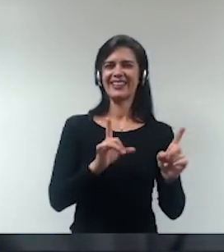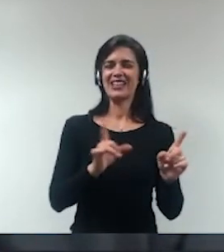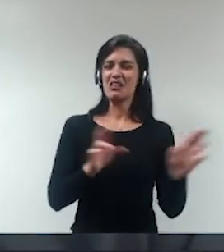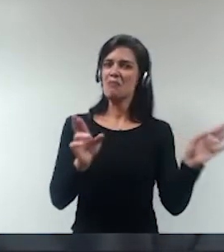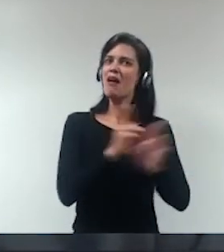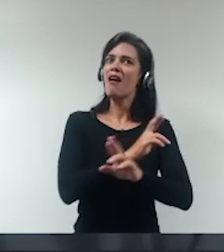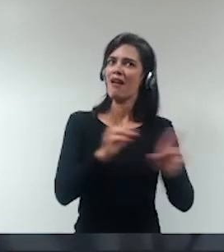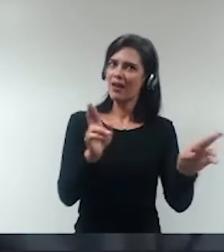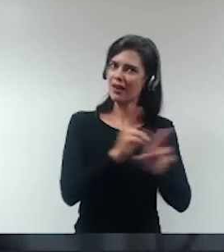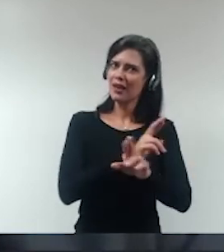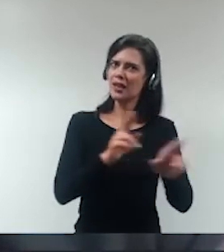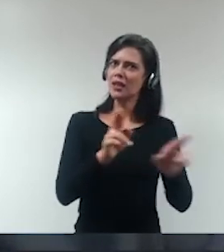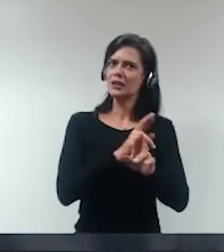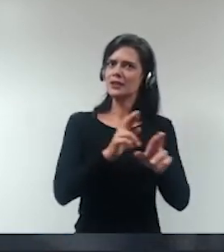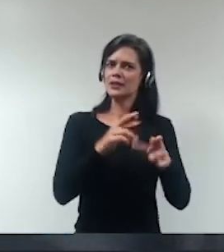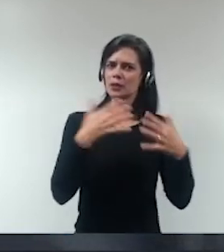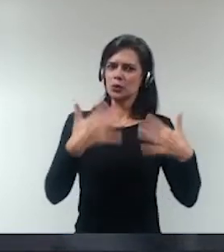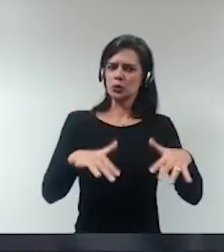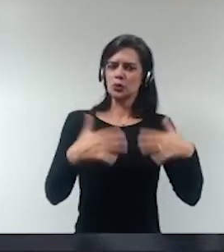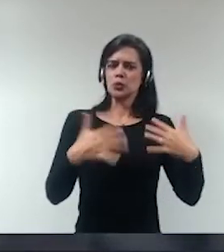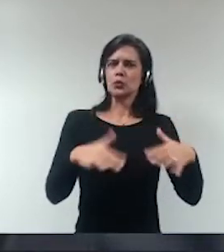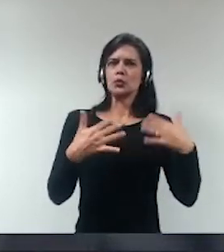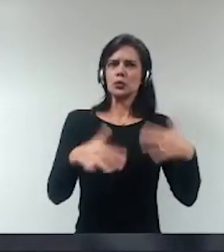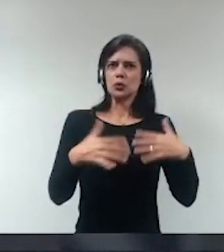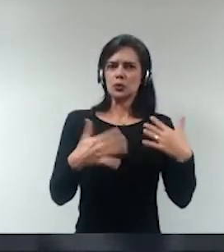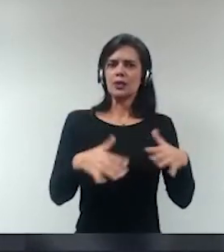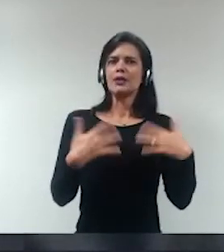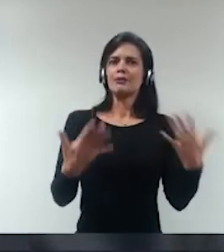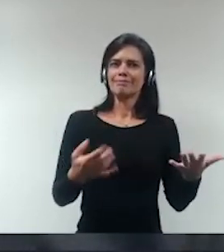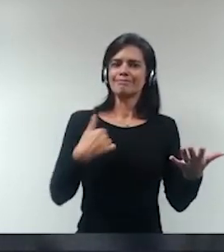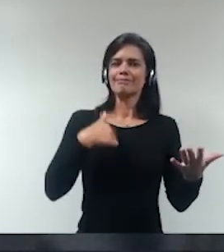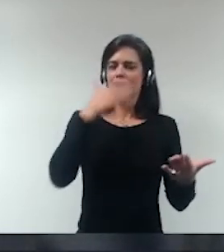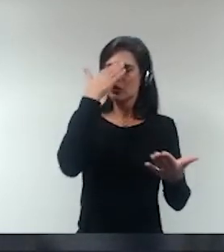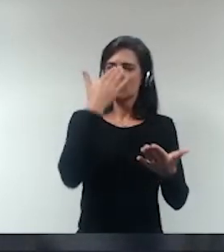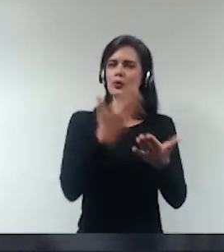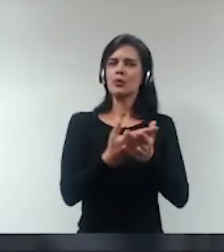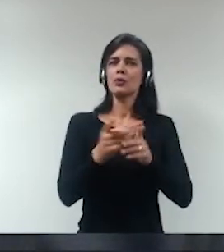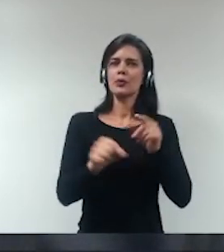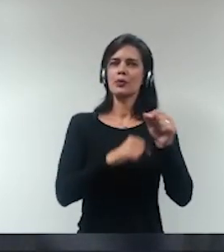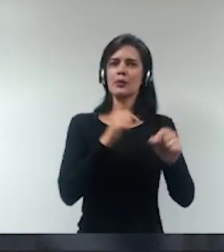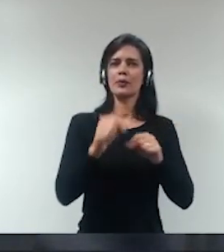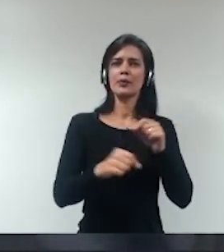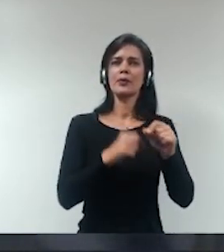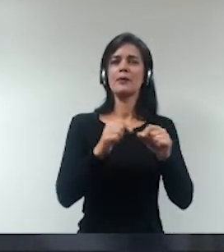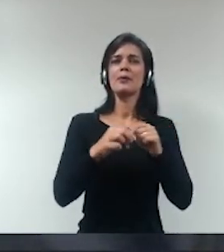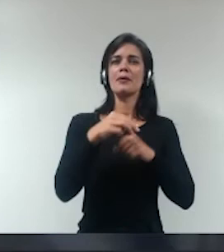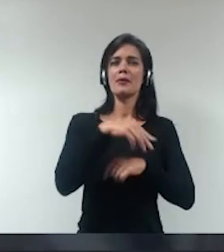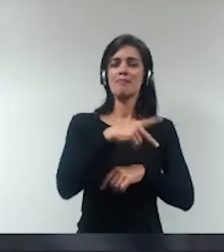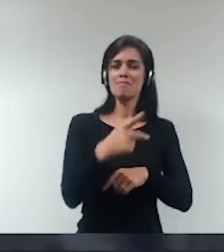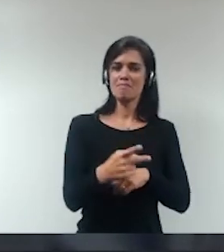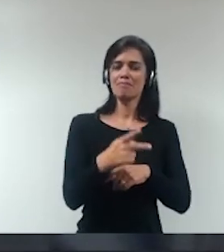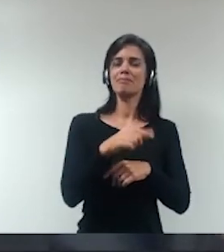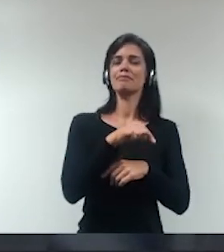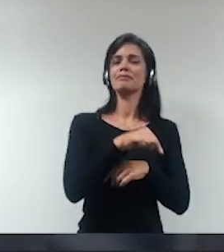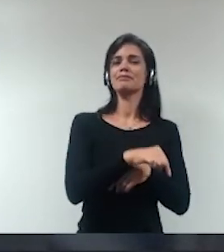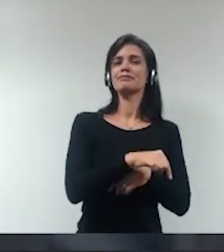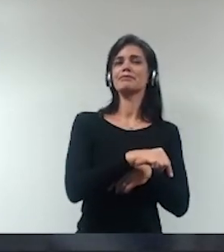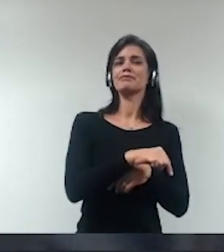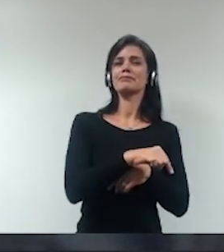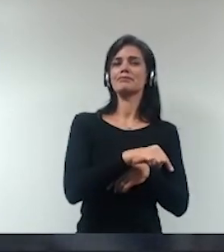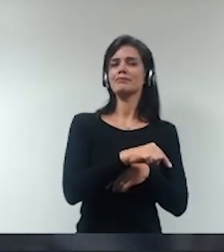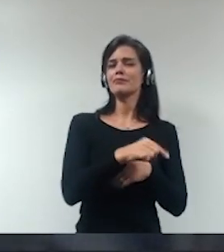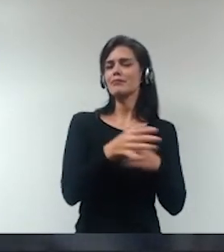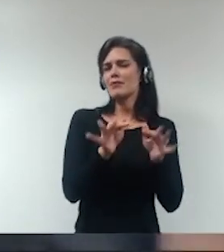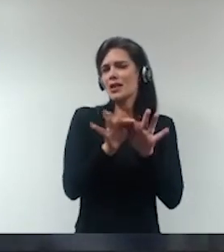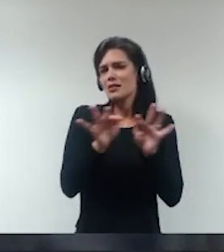bastante tensa extremamente tensa e creio que a medida provisória foi singela demais não houve